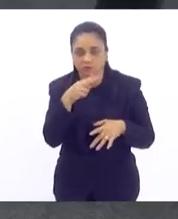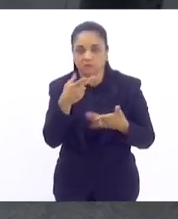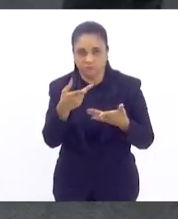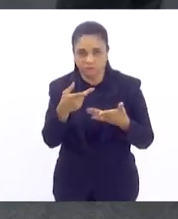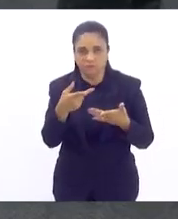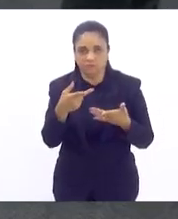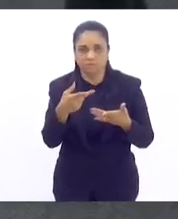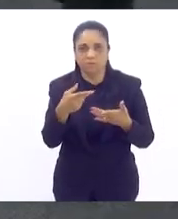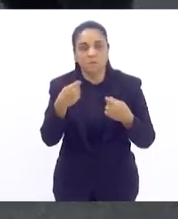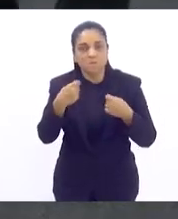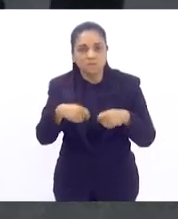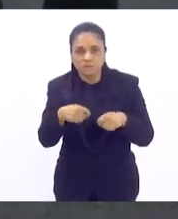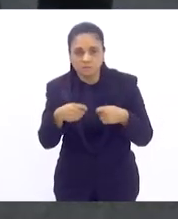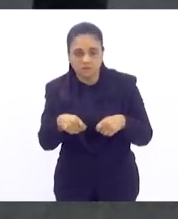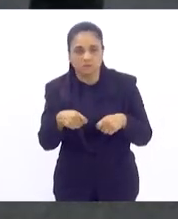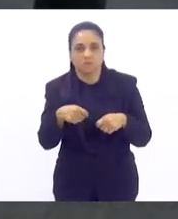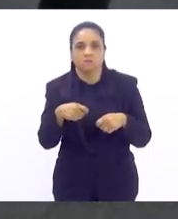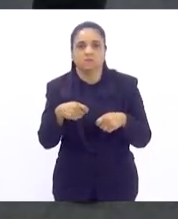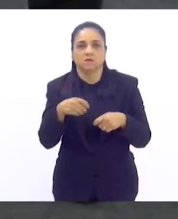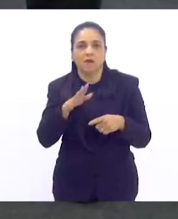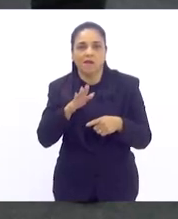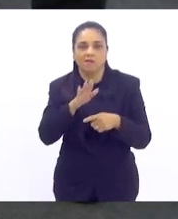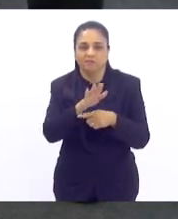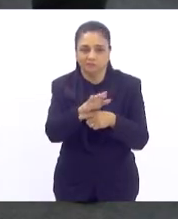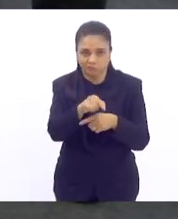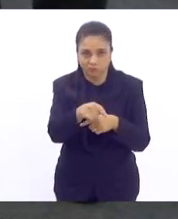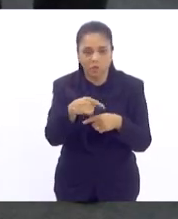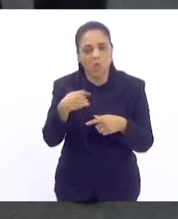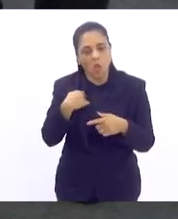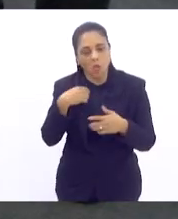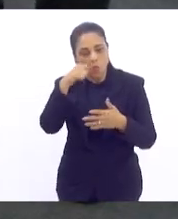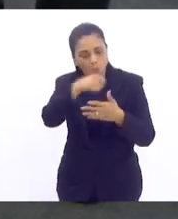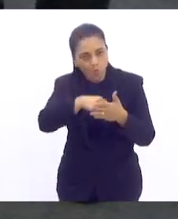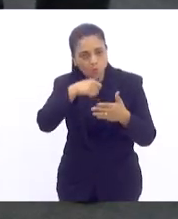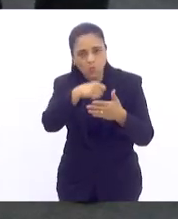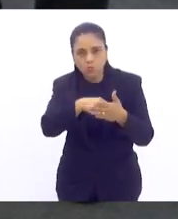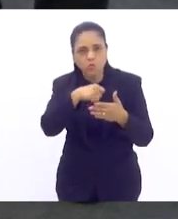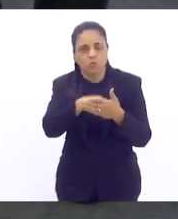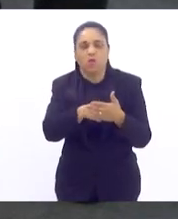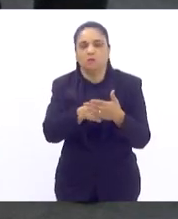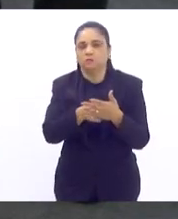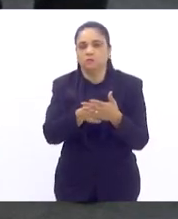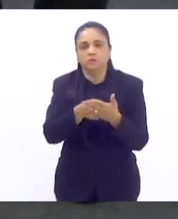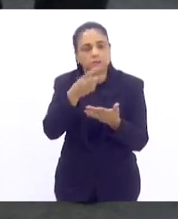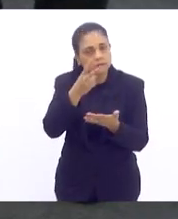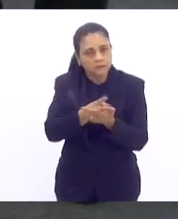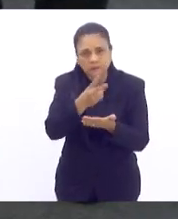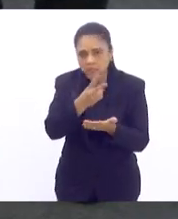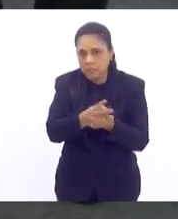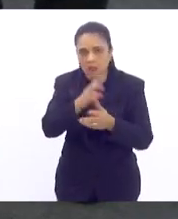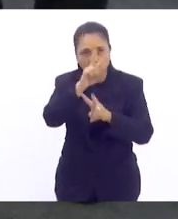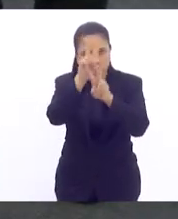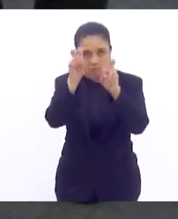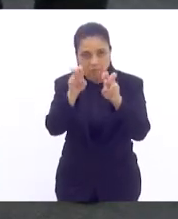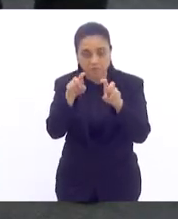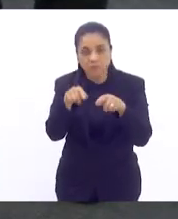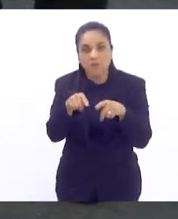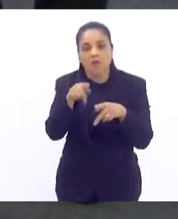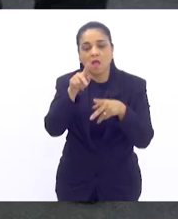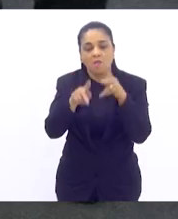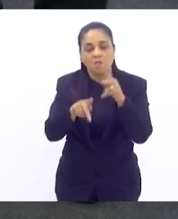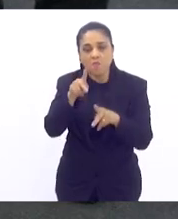certeza, estarei sempre lutando por essas questões que afetam diretamente